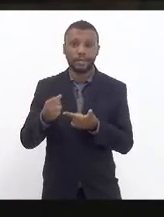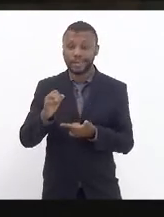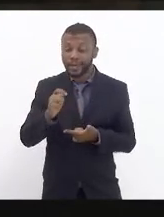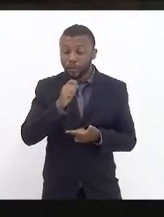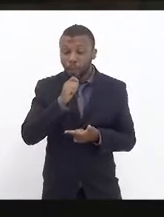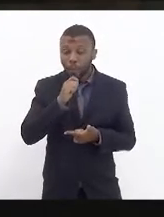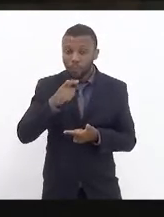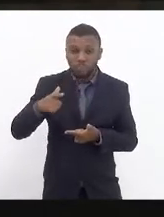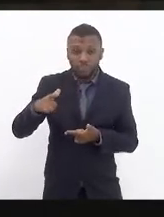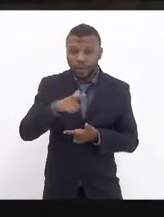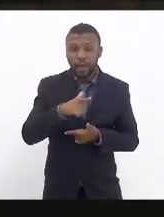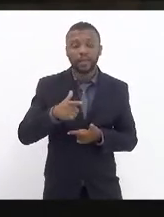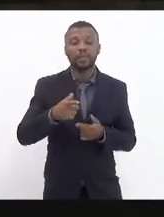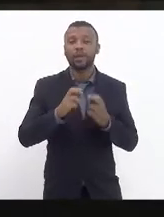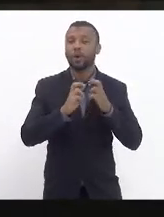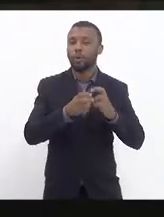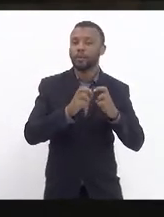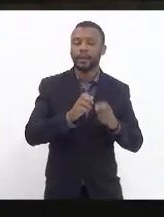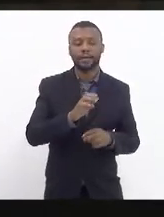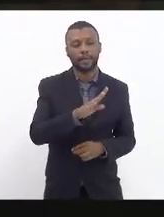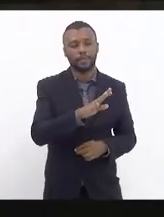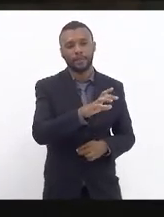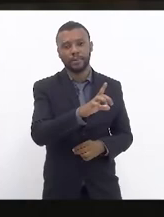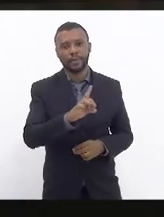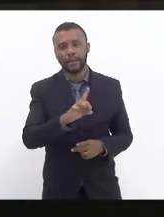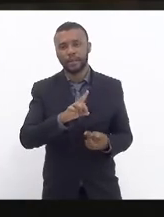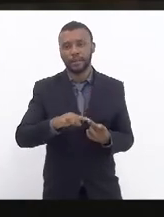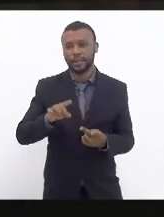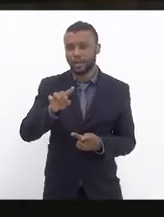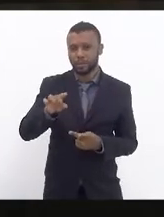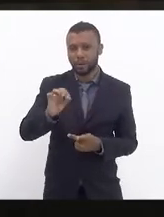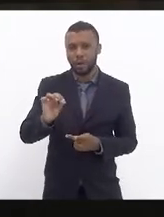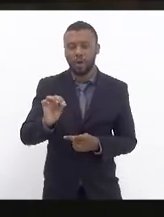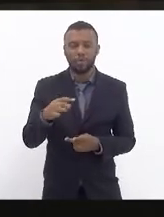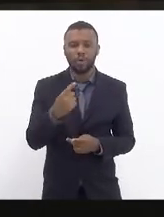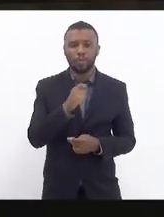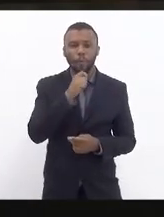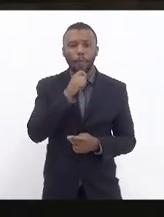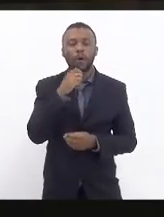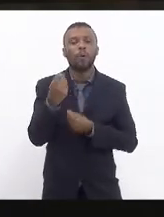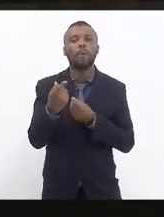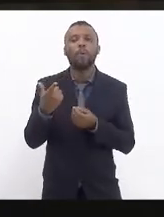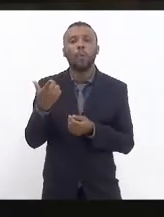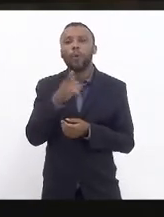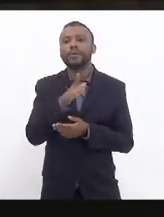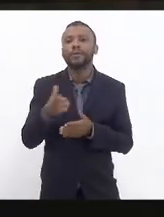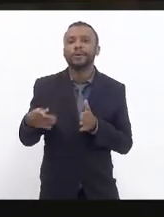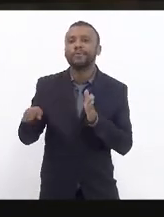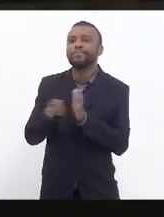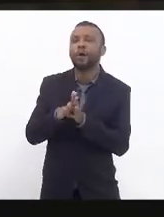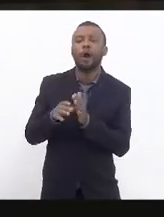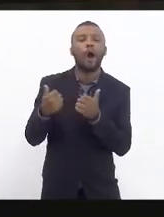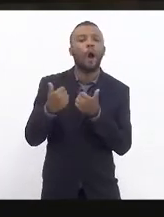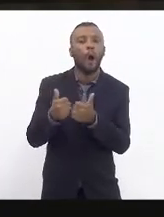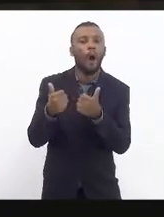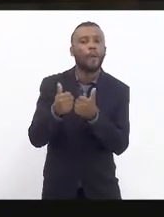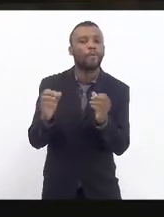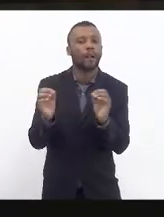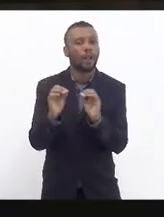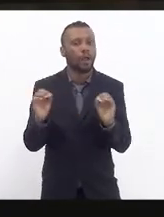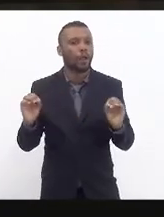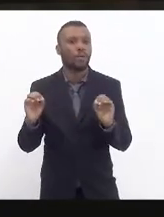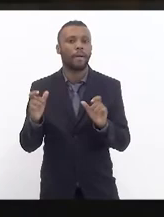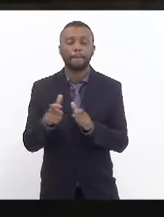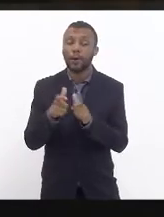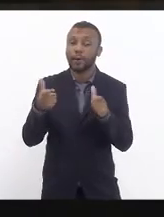Fluminense na Zona Oeste nós não tínhamos como chegar aqui para trabalhar porque não tem mais ônibus nenhum as empresas de ônibus tiraram os ônibus de circulação a maior